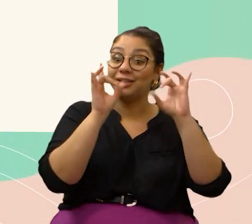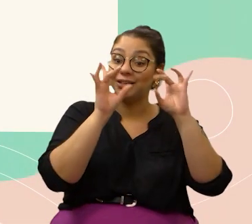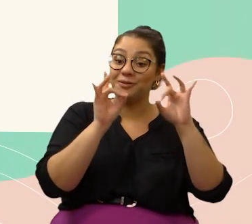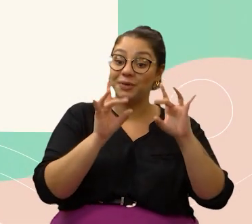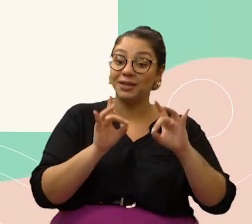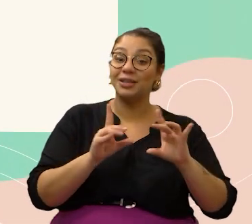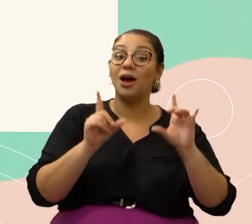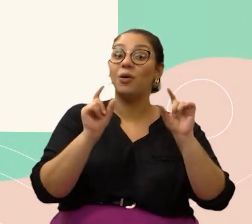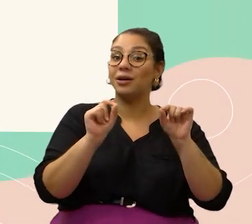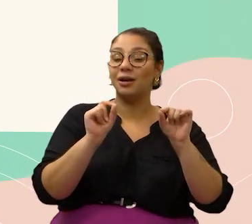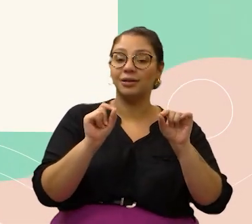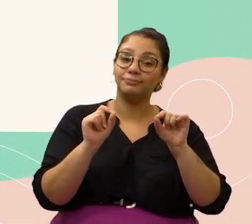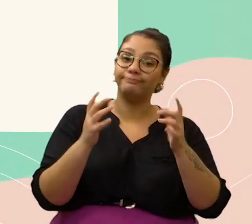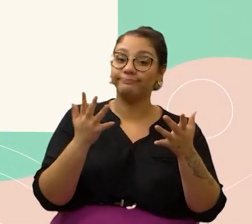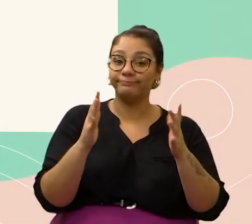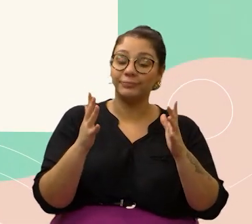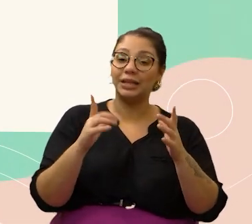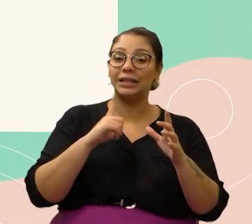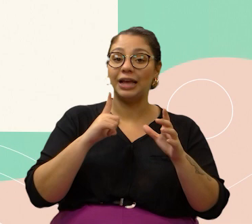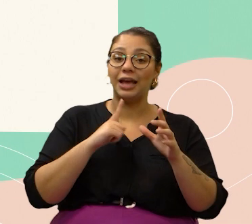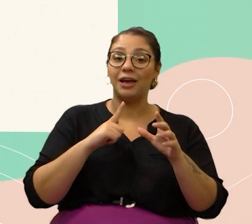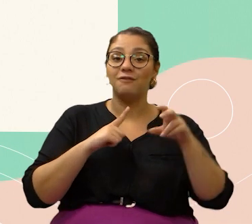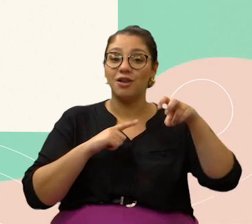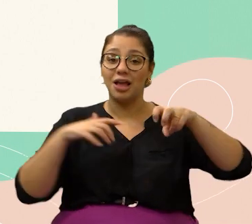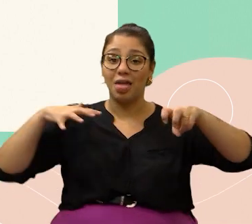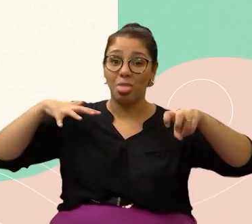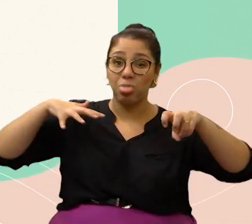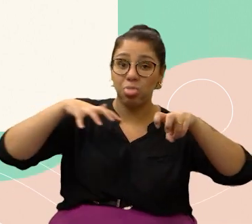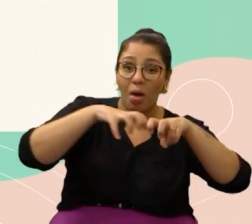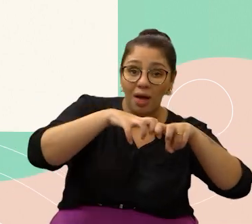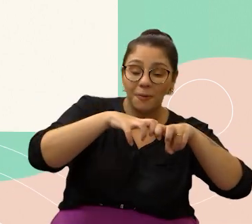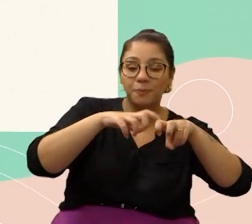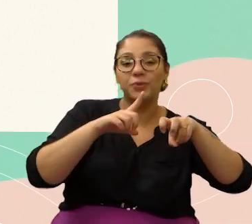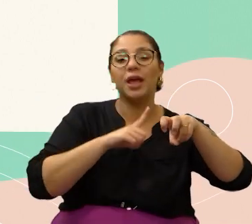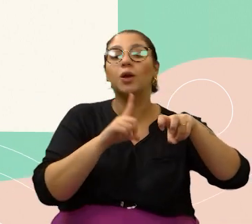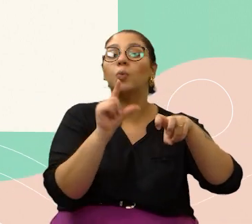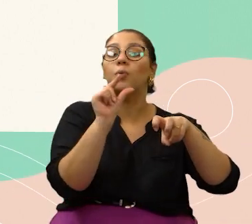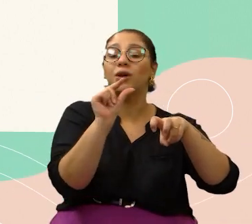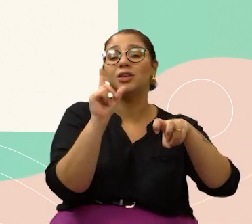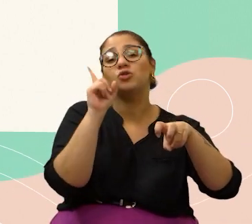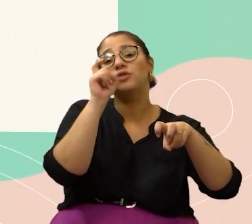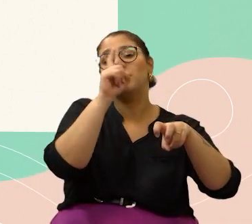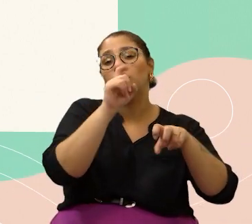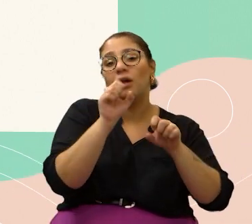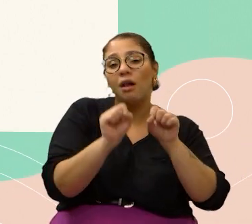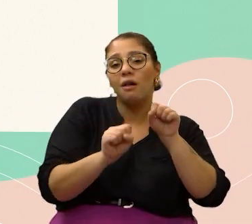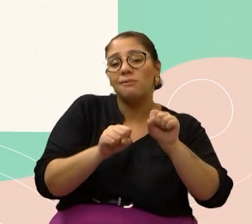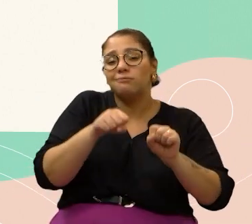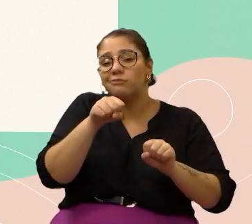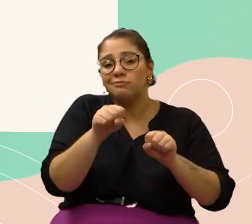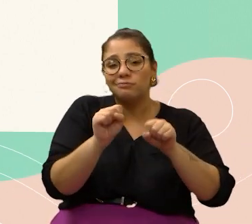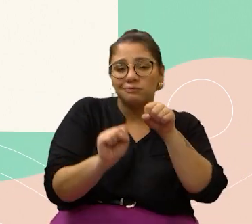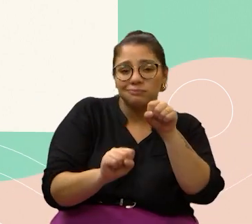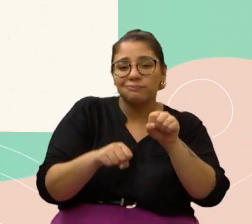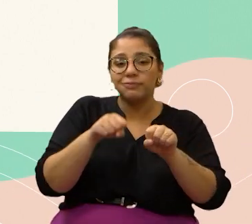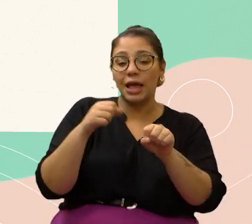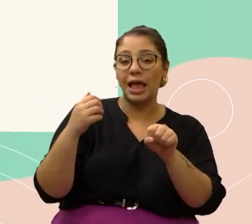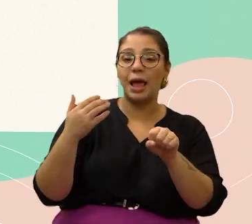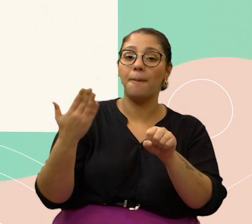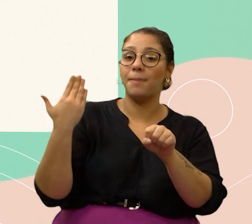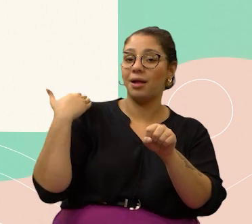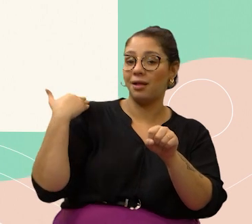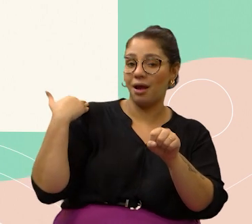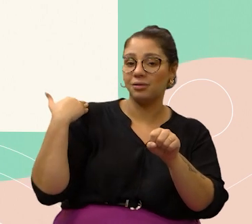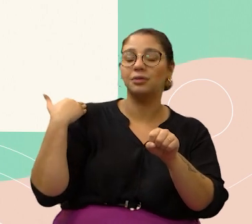O Frederico é um deles. Esse garoto bonito é muito alegre e bem dócil. Ele tem uma característica especial.